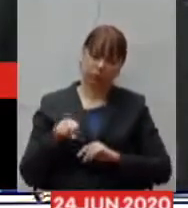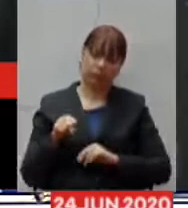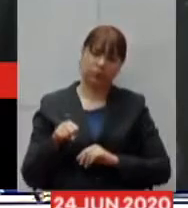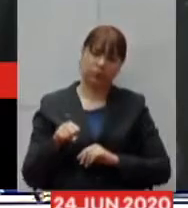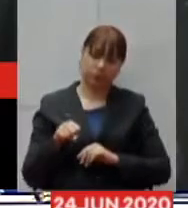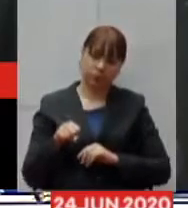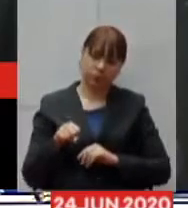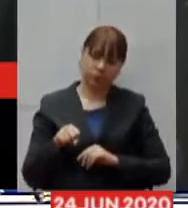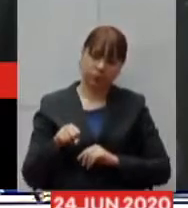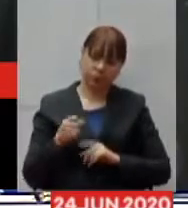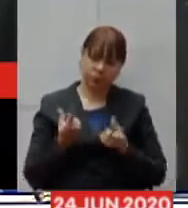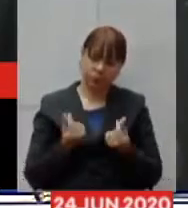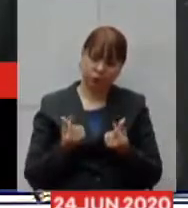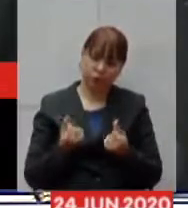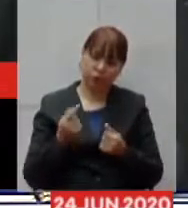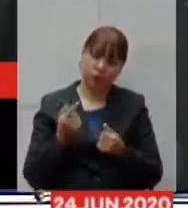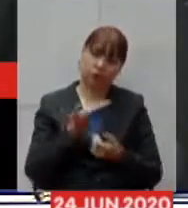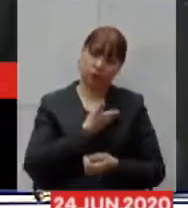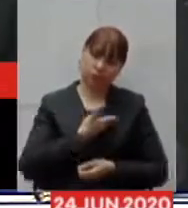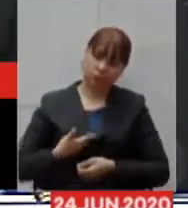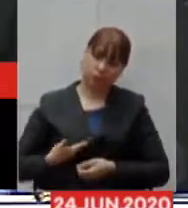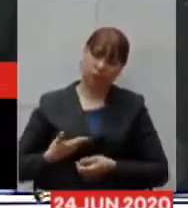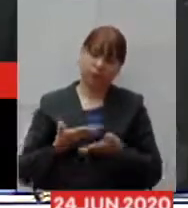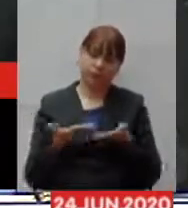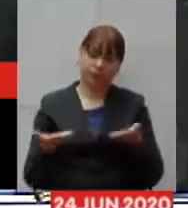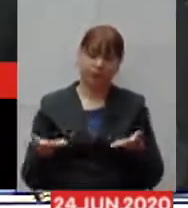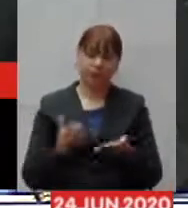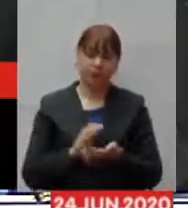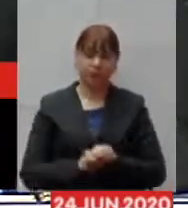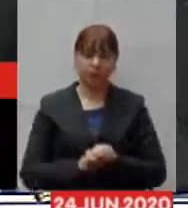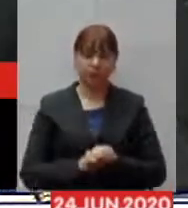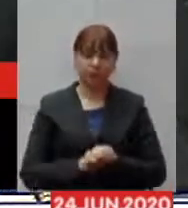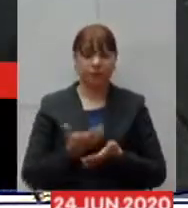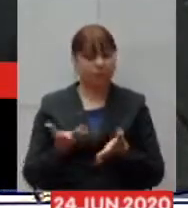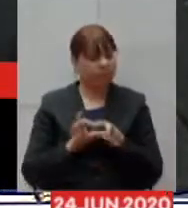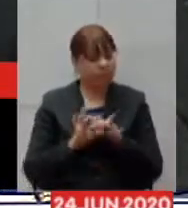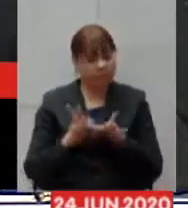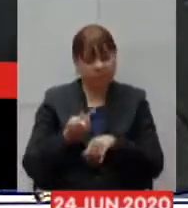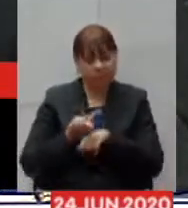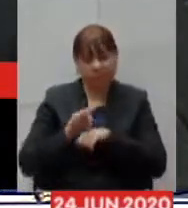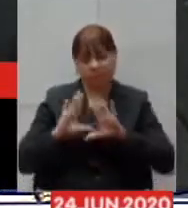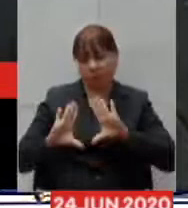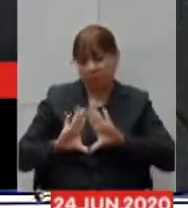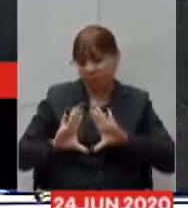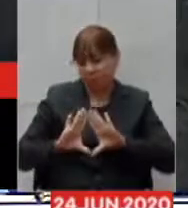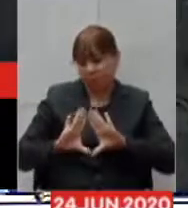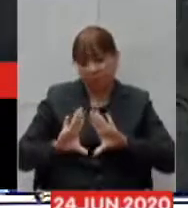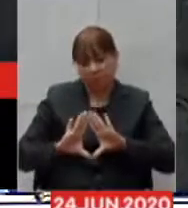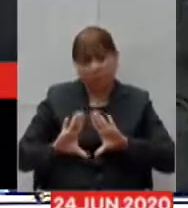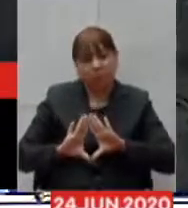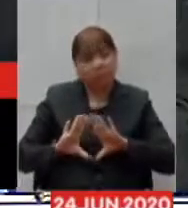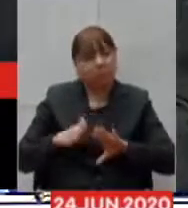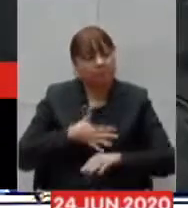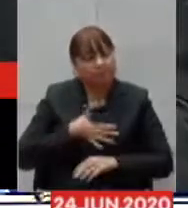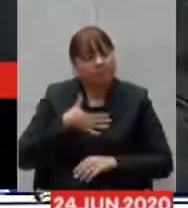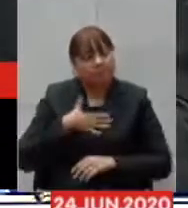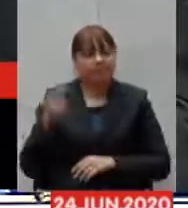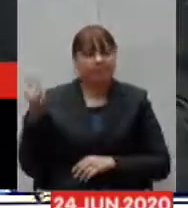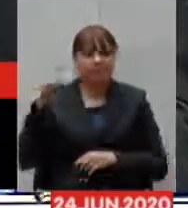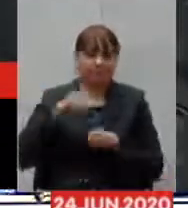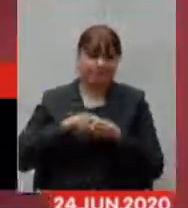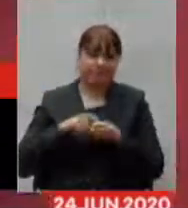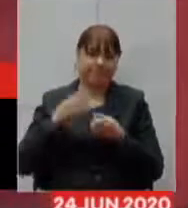pelo dinheiro público no mais estamos à disposição dessa assembleia sempre um prazer voltar aqui